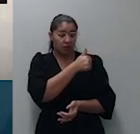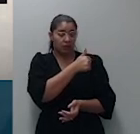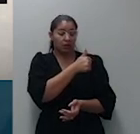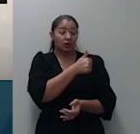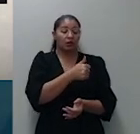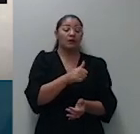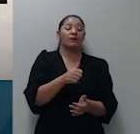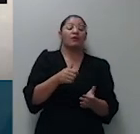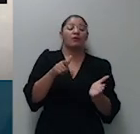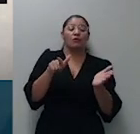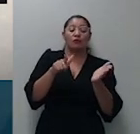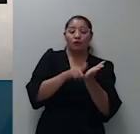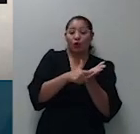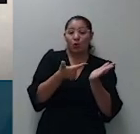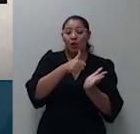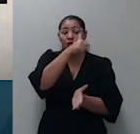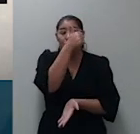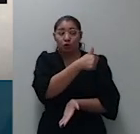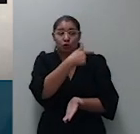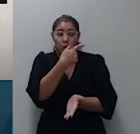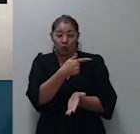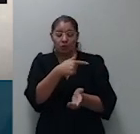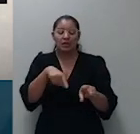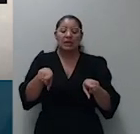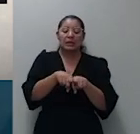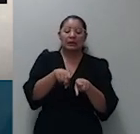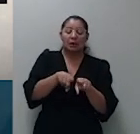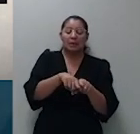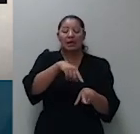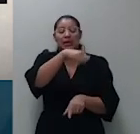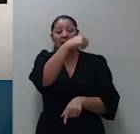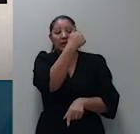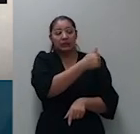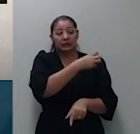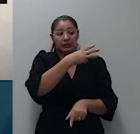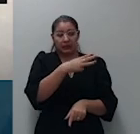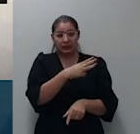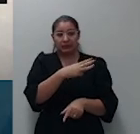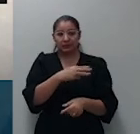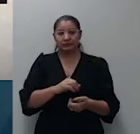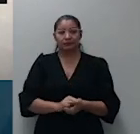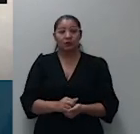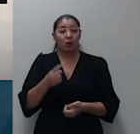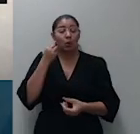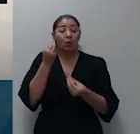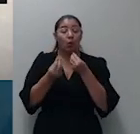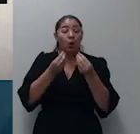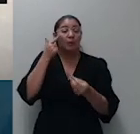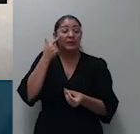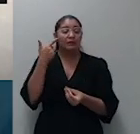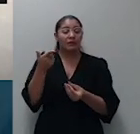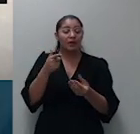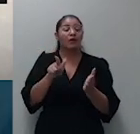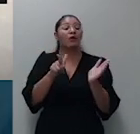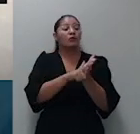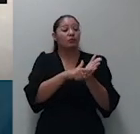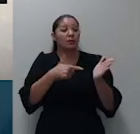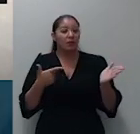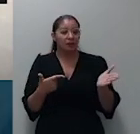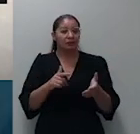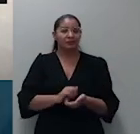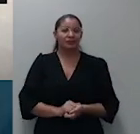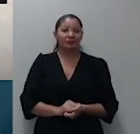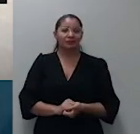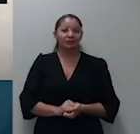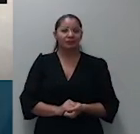Nas folhas 13, eu prossigo. Como se vê, o primeiro parágrafo das folhas 13. Como se vê, a apresentação